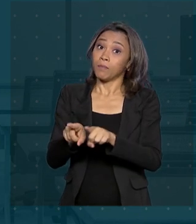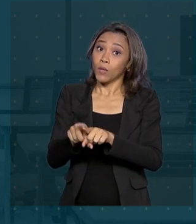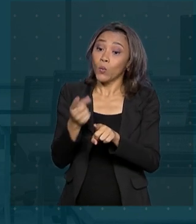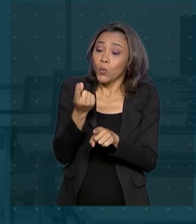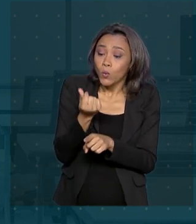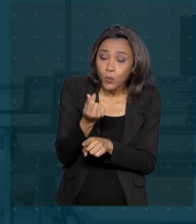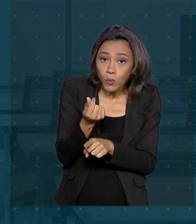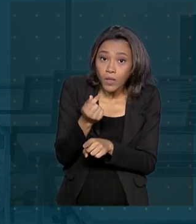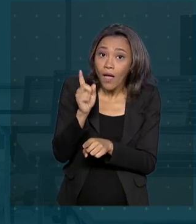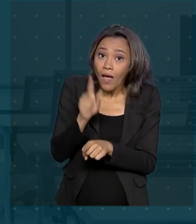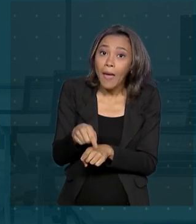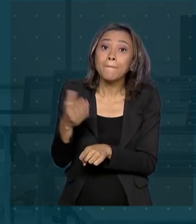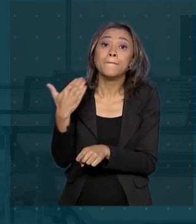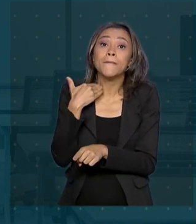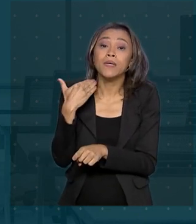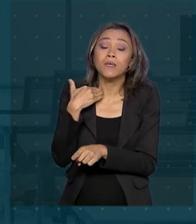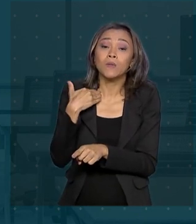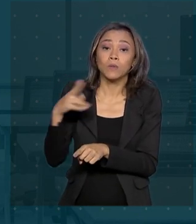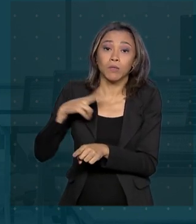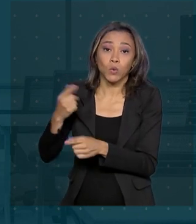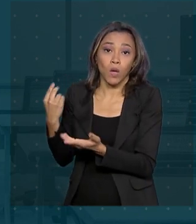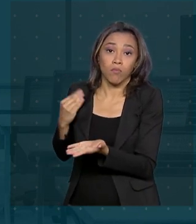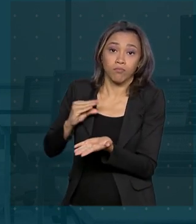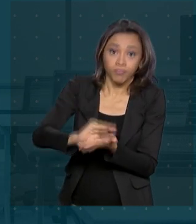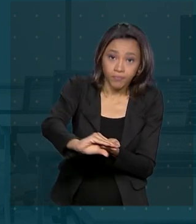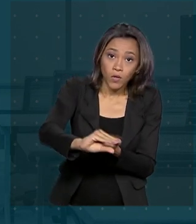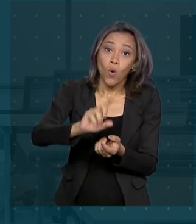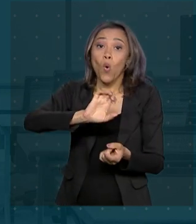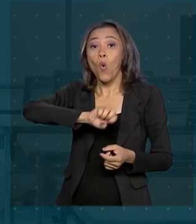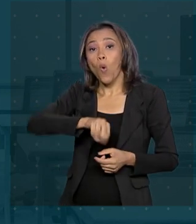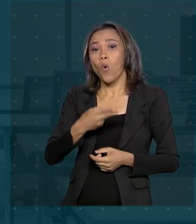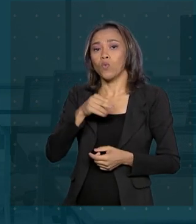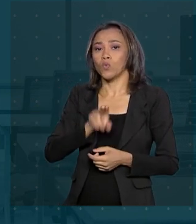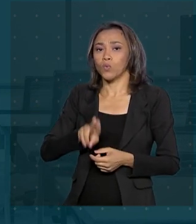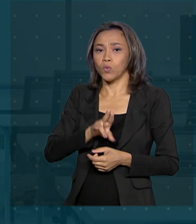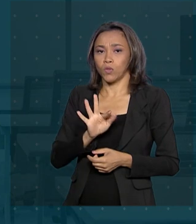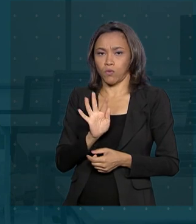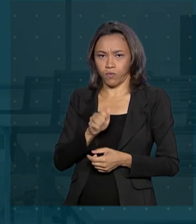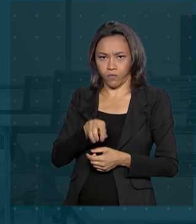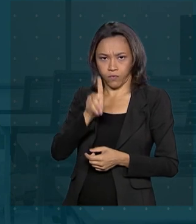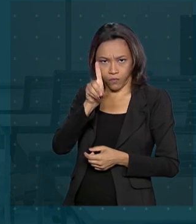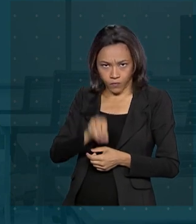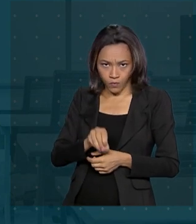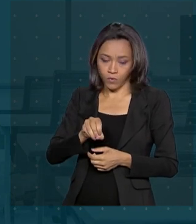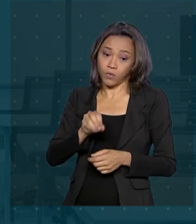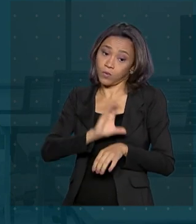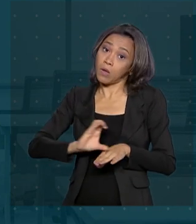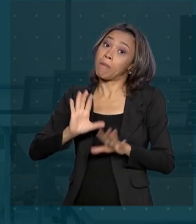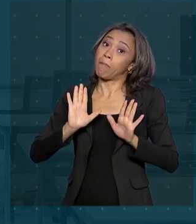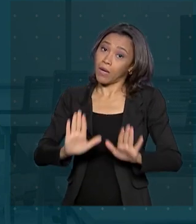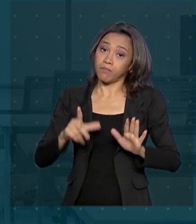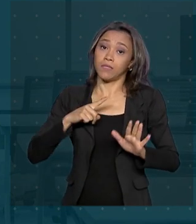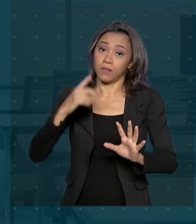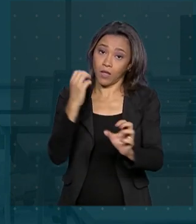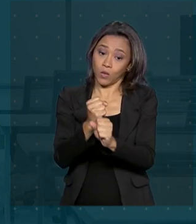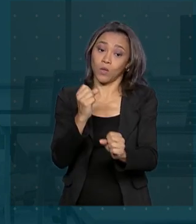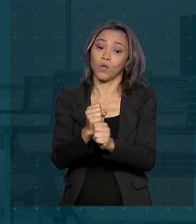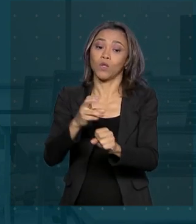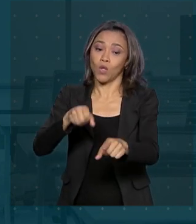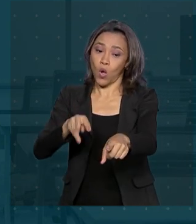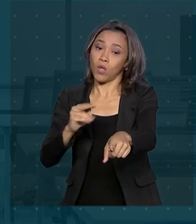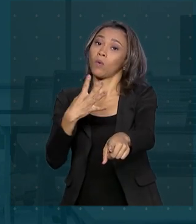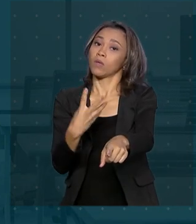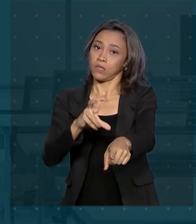recursos são de bancos privados ou fundos constitucionais. Também é preciso ter nota mínima de 450